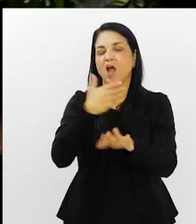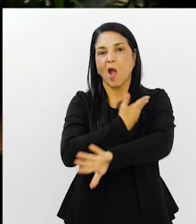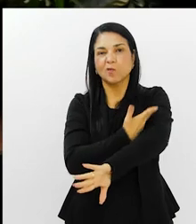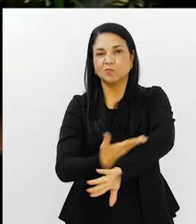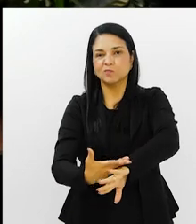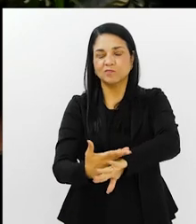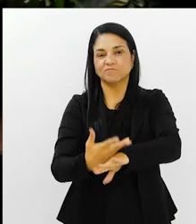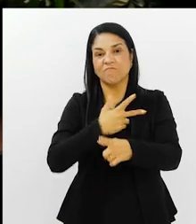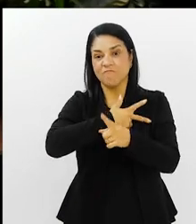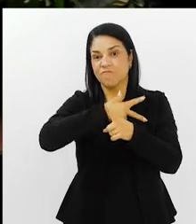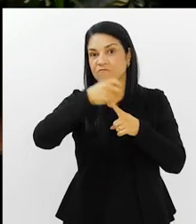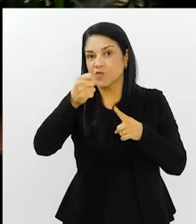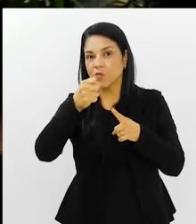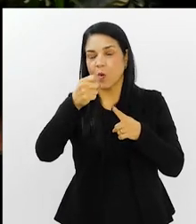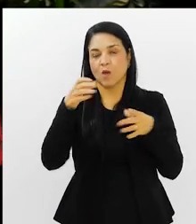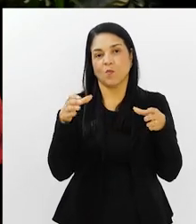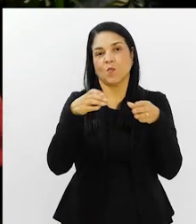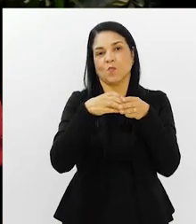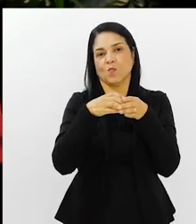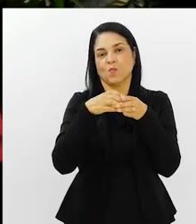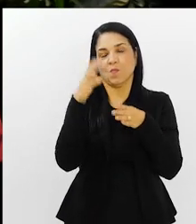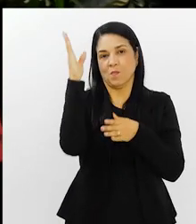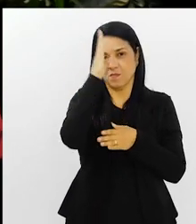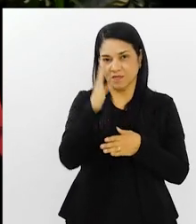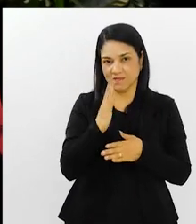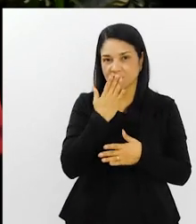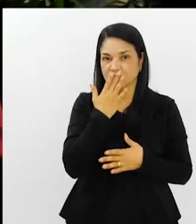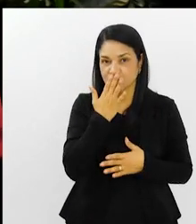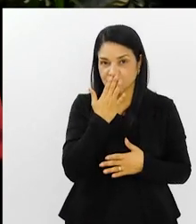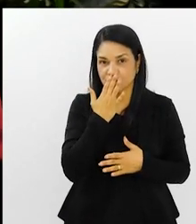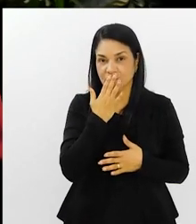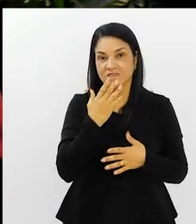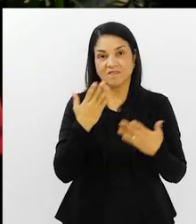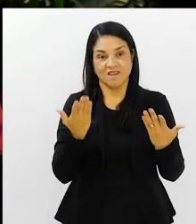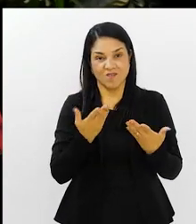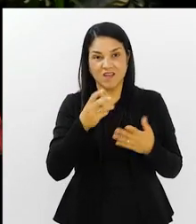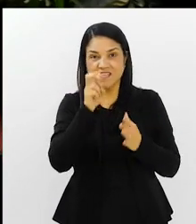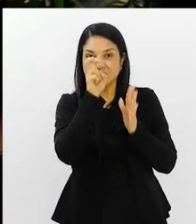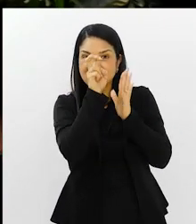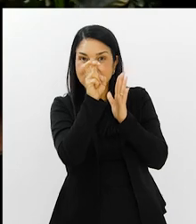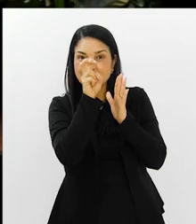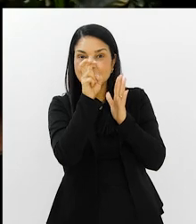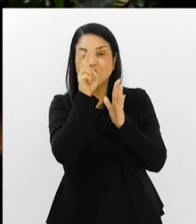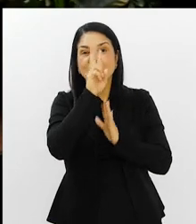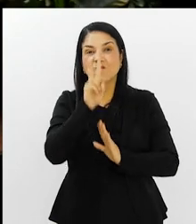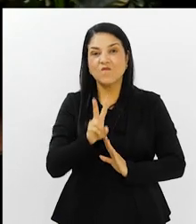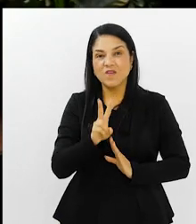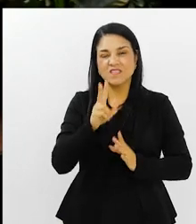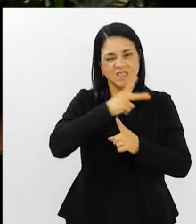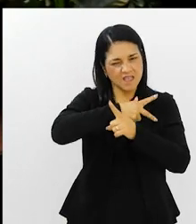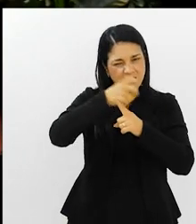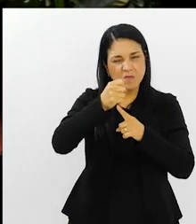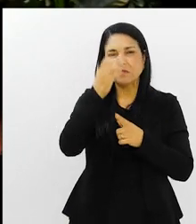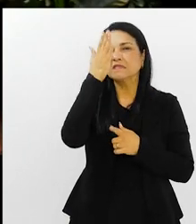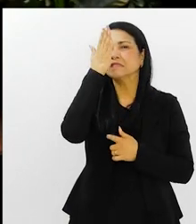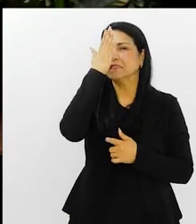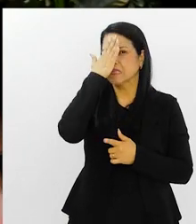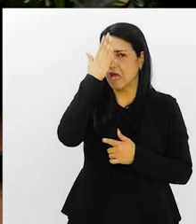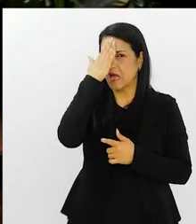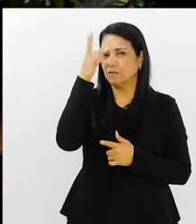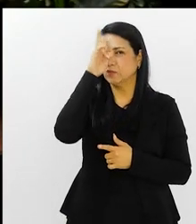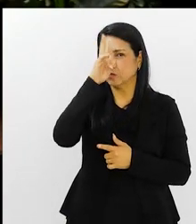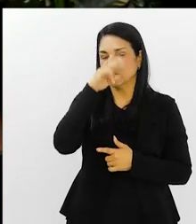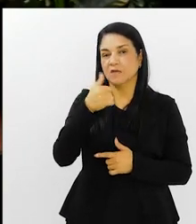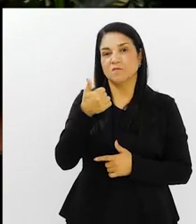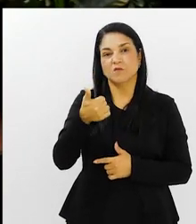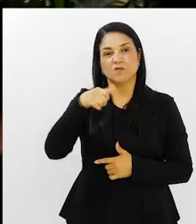seleção vencer. E viu a seleção brasileira ser cinco vezes campeã do mundo, sabe da história. Quem